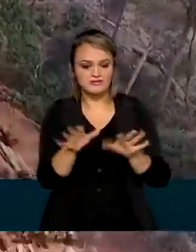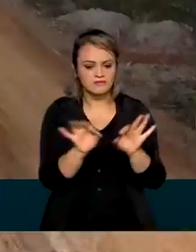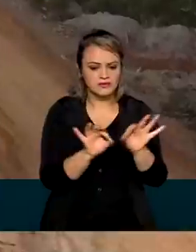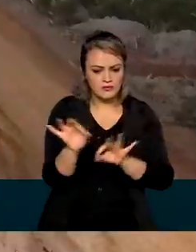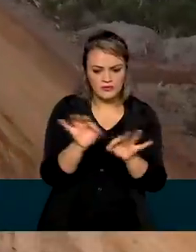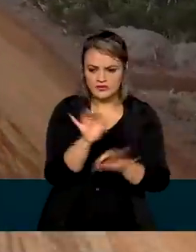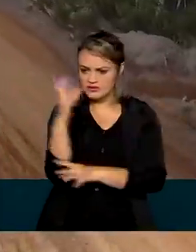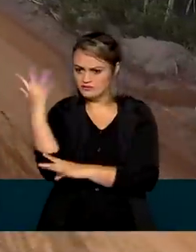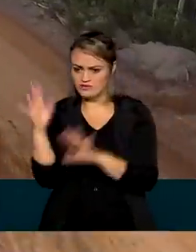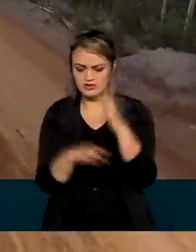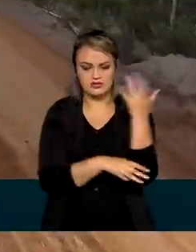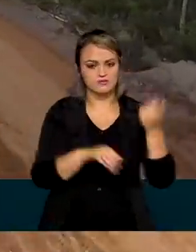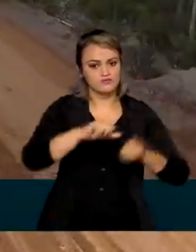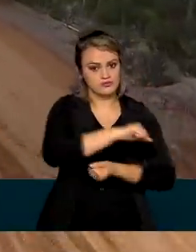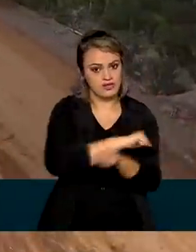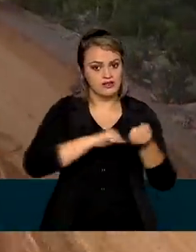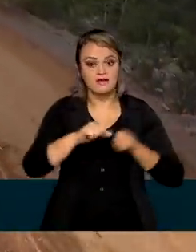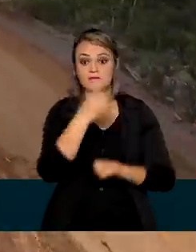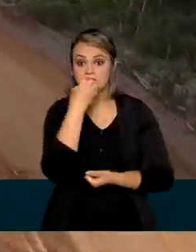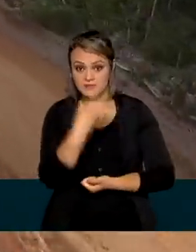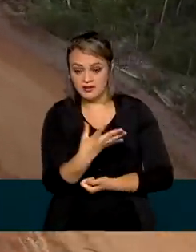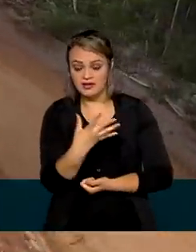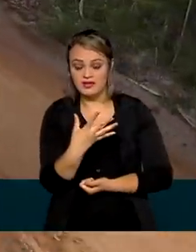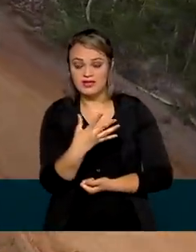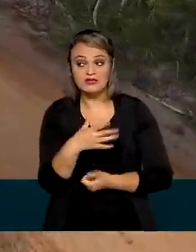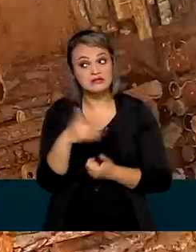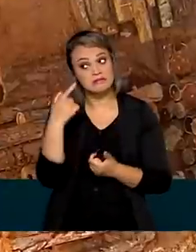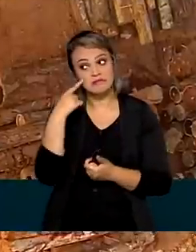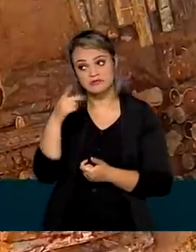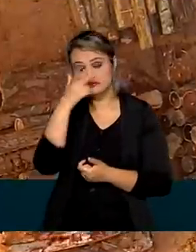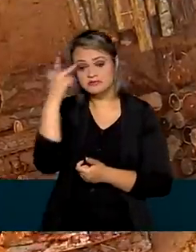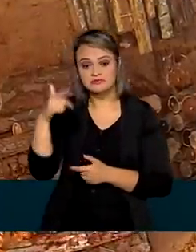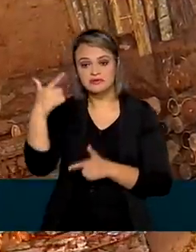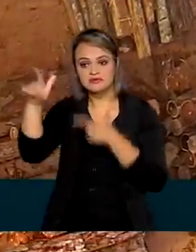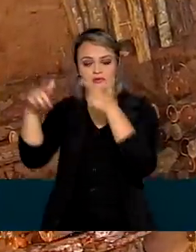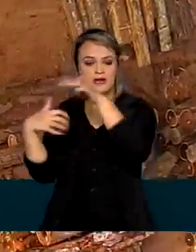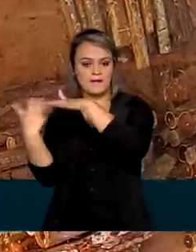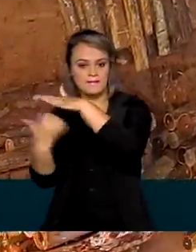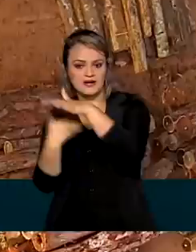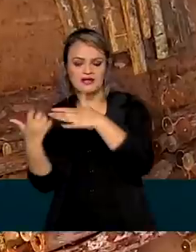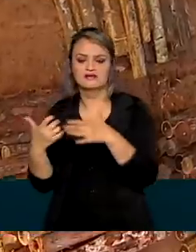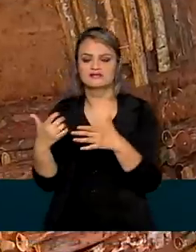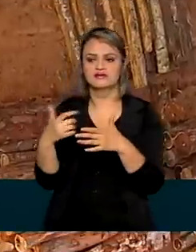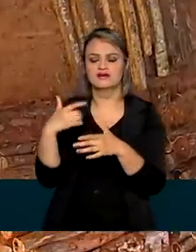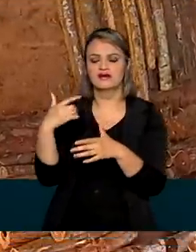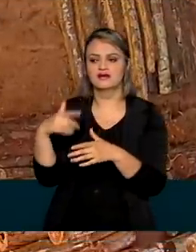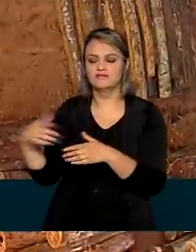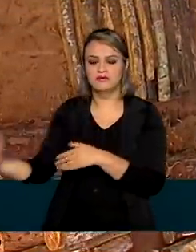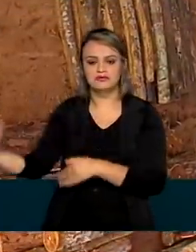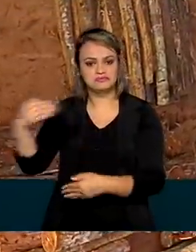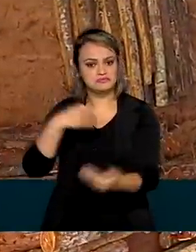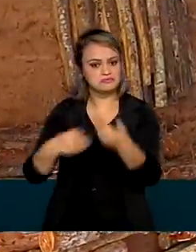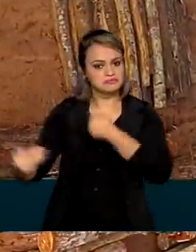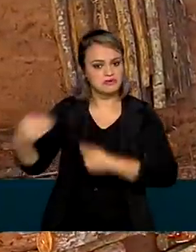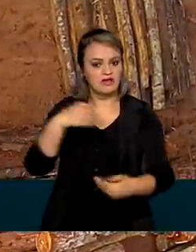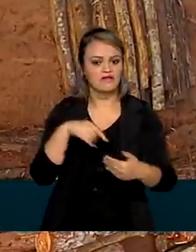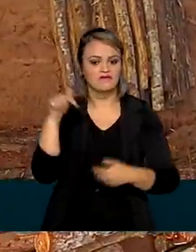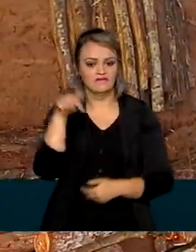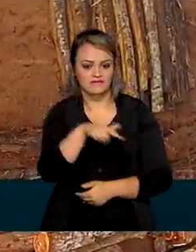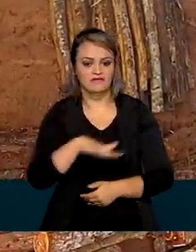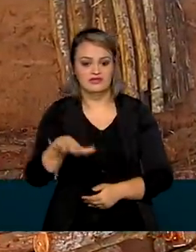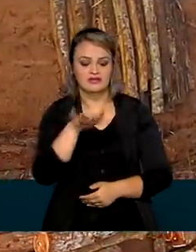florestal sustentável, o que deve atrair não só empresas de fabricação de produtos florestais